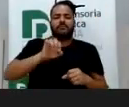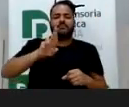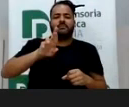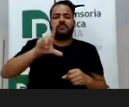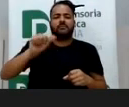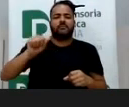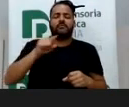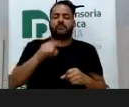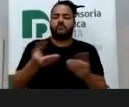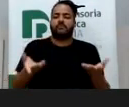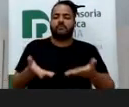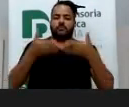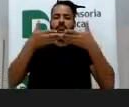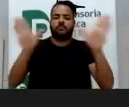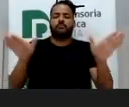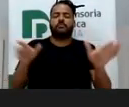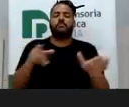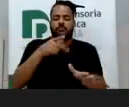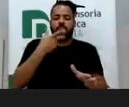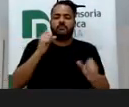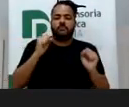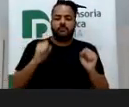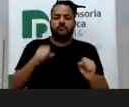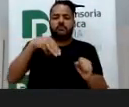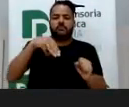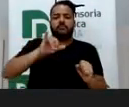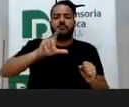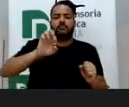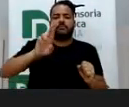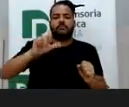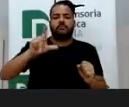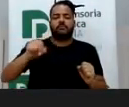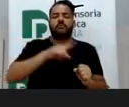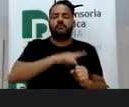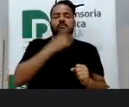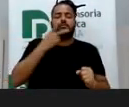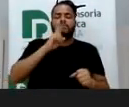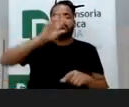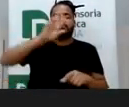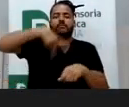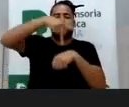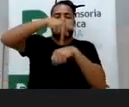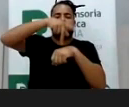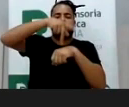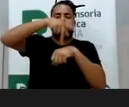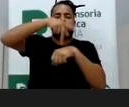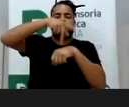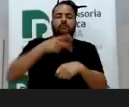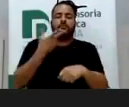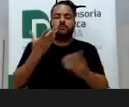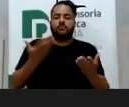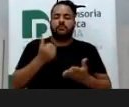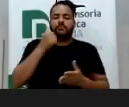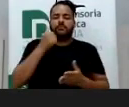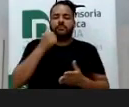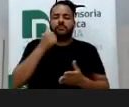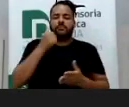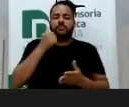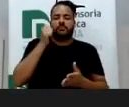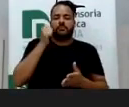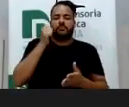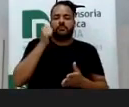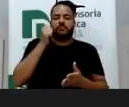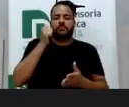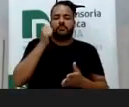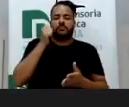mas hoje o perfil dela é aberto, então posso falar, né, o nome dela é Mirelle, ela mora em Paris, é fotógrafa, e é uma mulher que tinha um casamento bem tradicional e